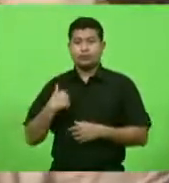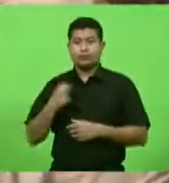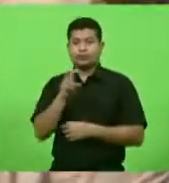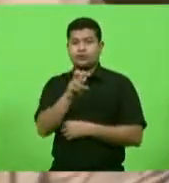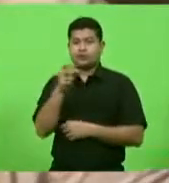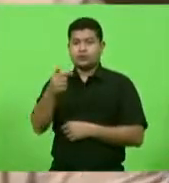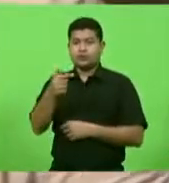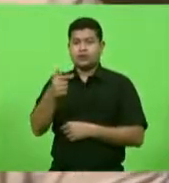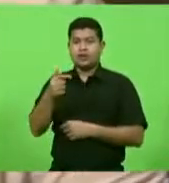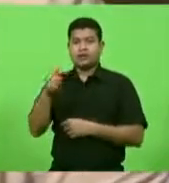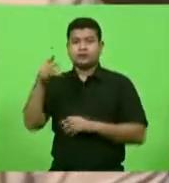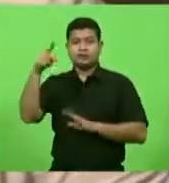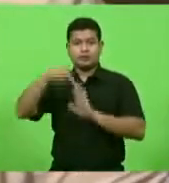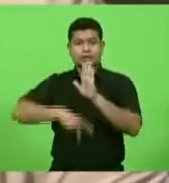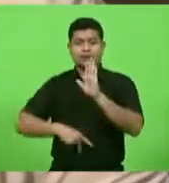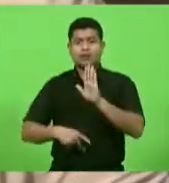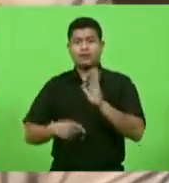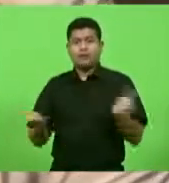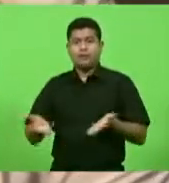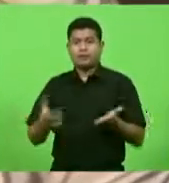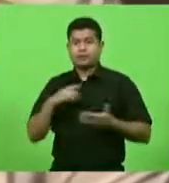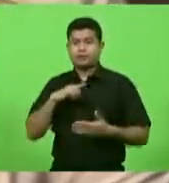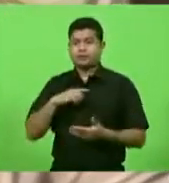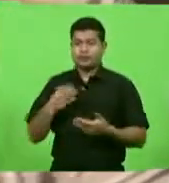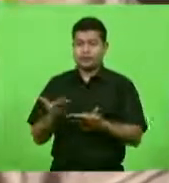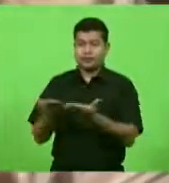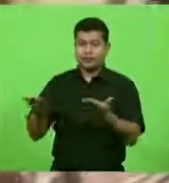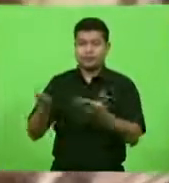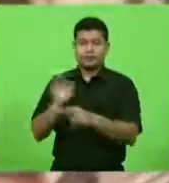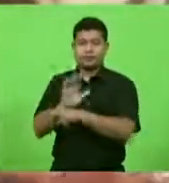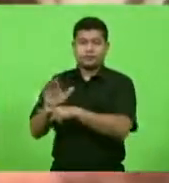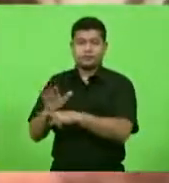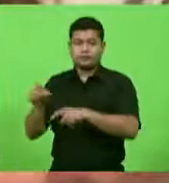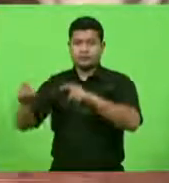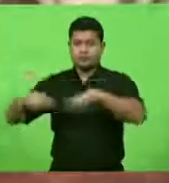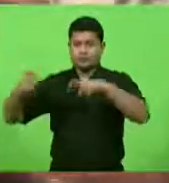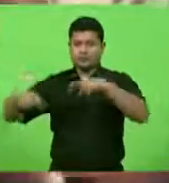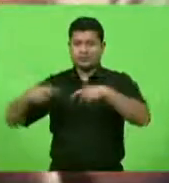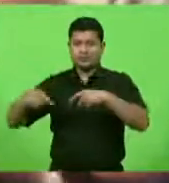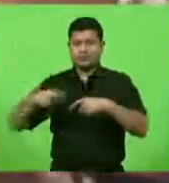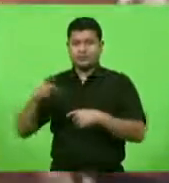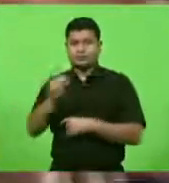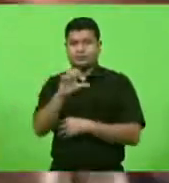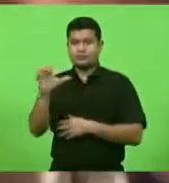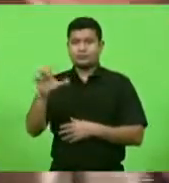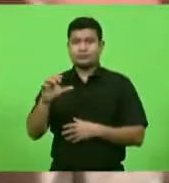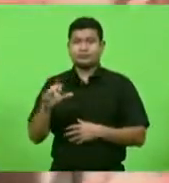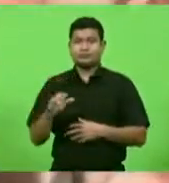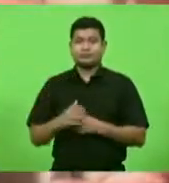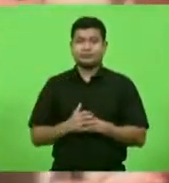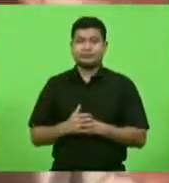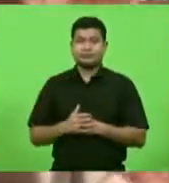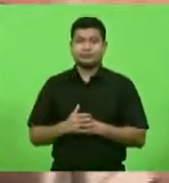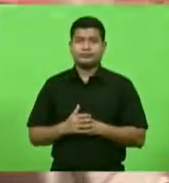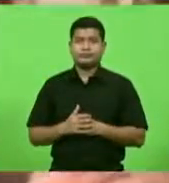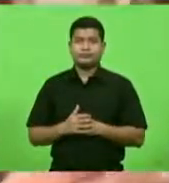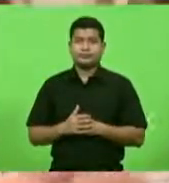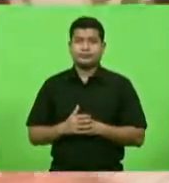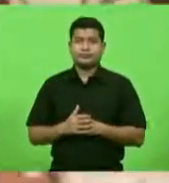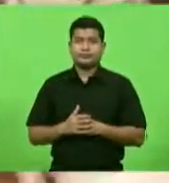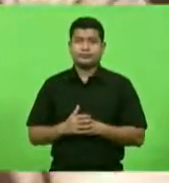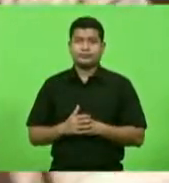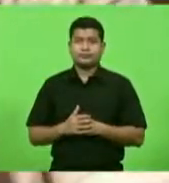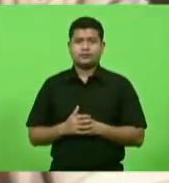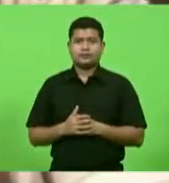programas disponíveis hoje para o agricultor catarinense e em macroações